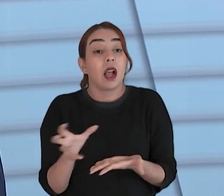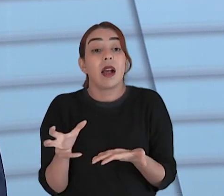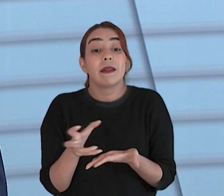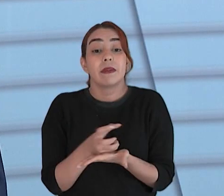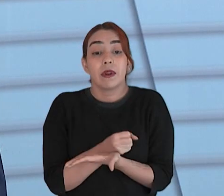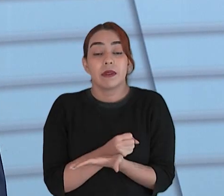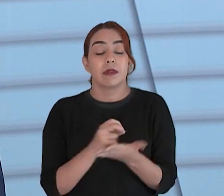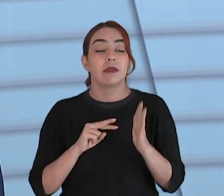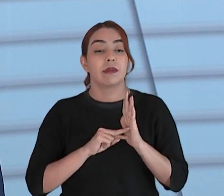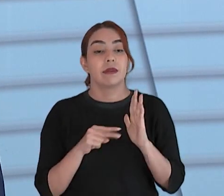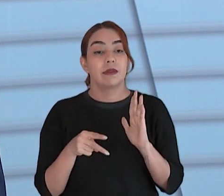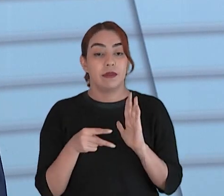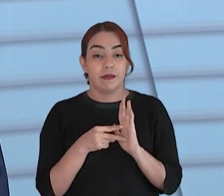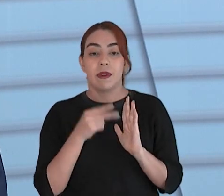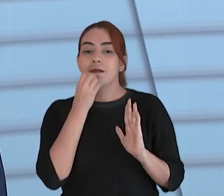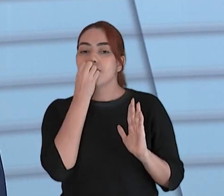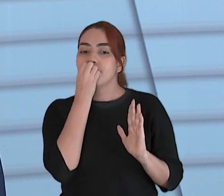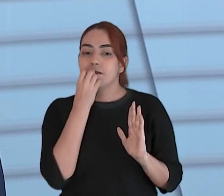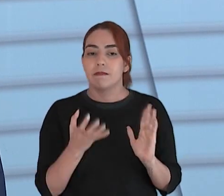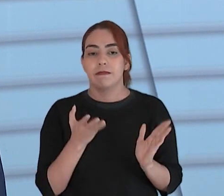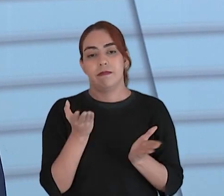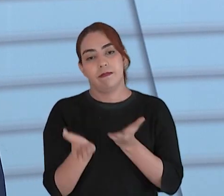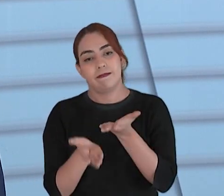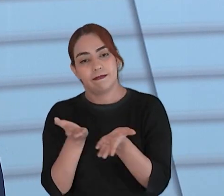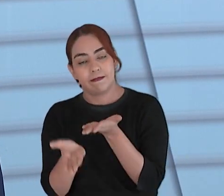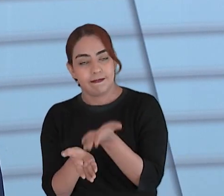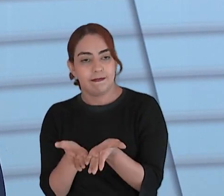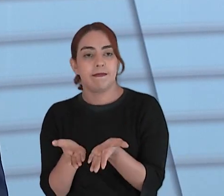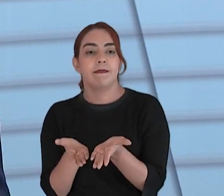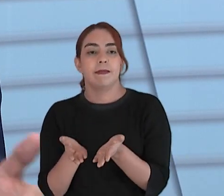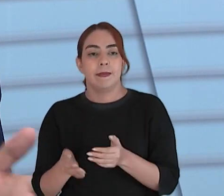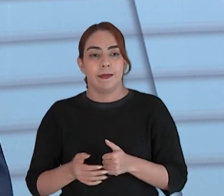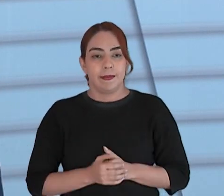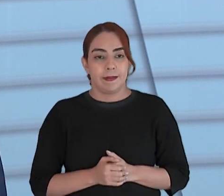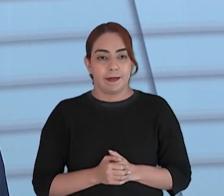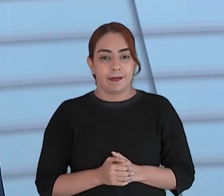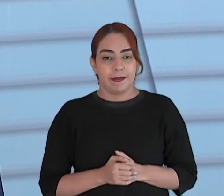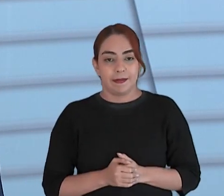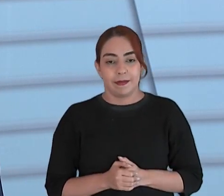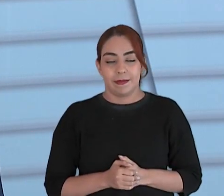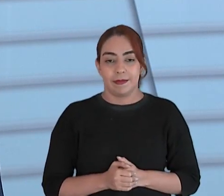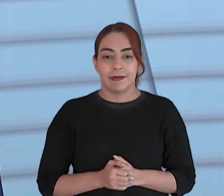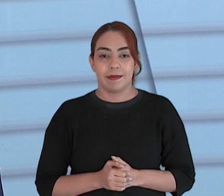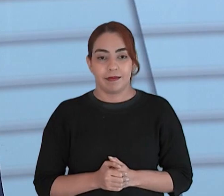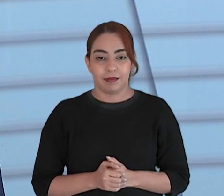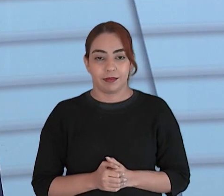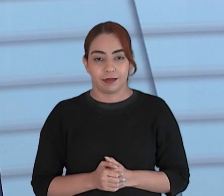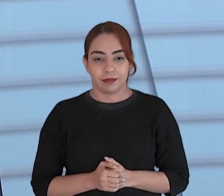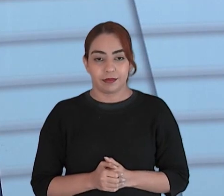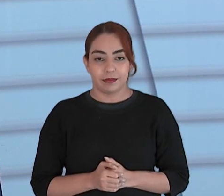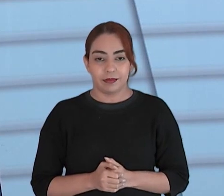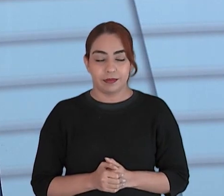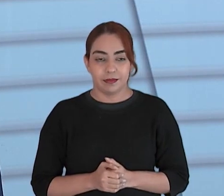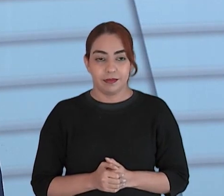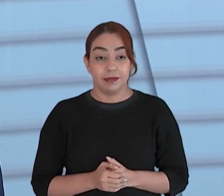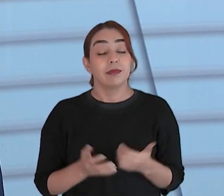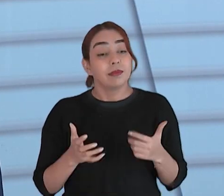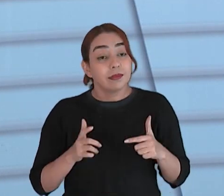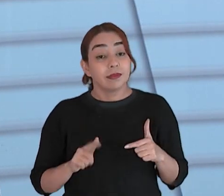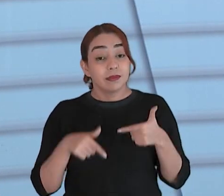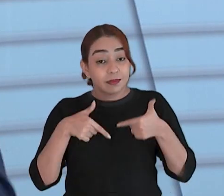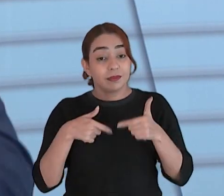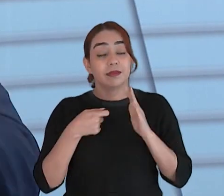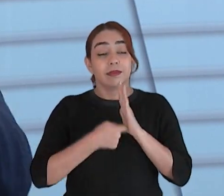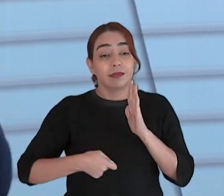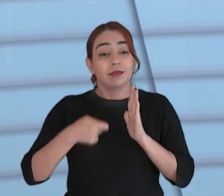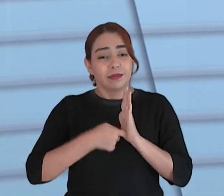para trazer o bem da população do nosso estado é esse o nosso compromisso e quero continuar lutando como eu